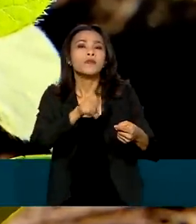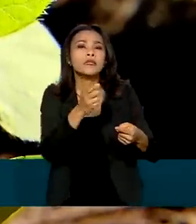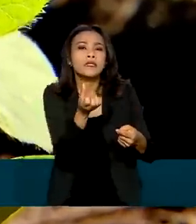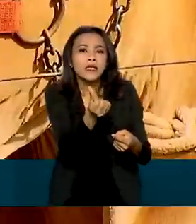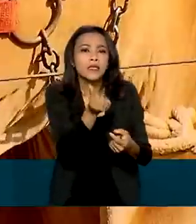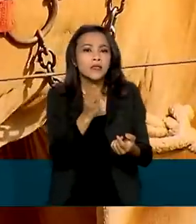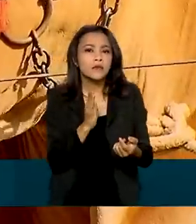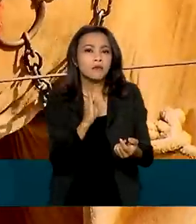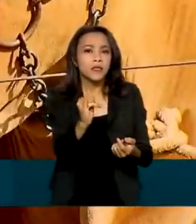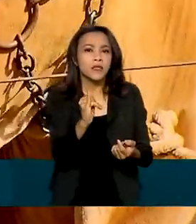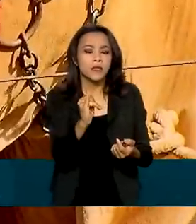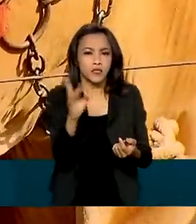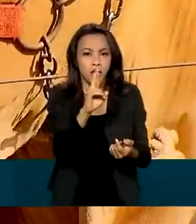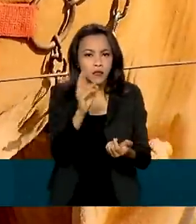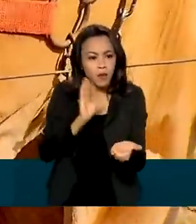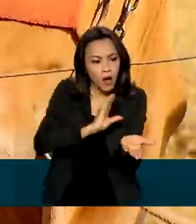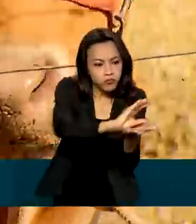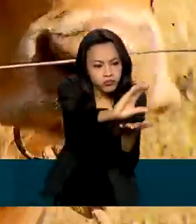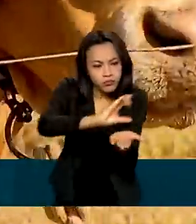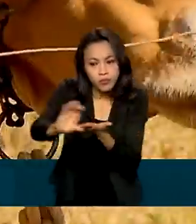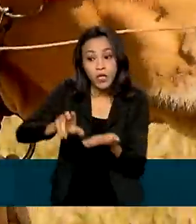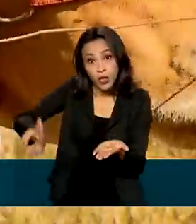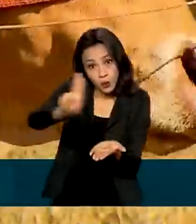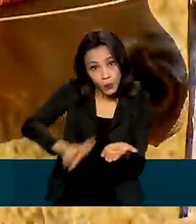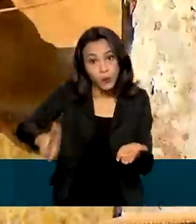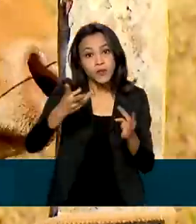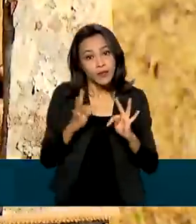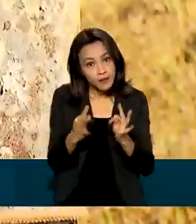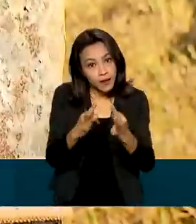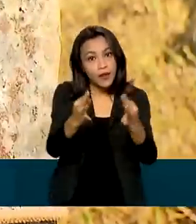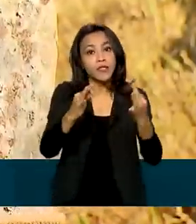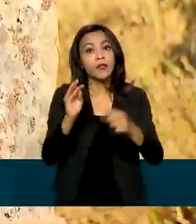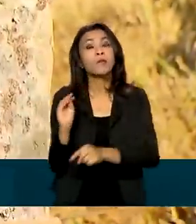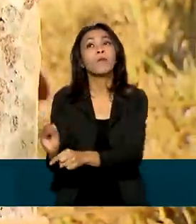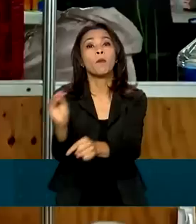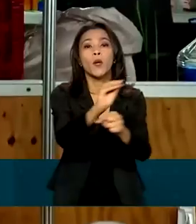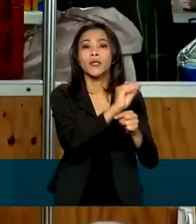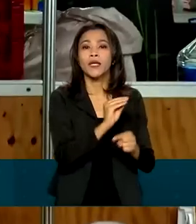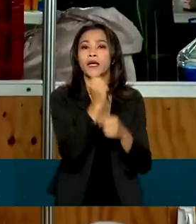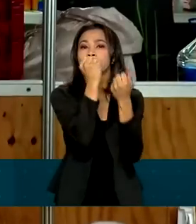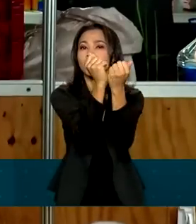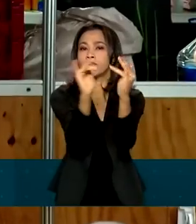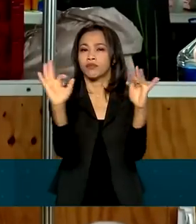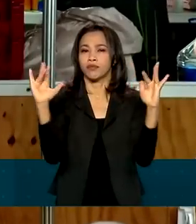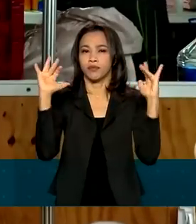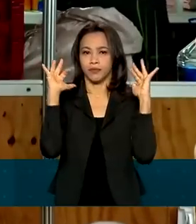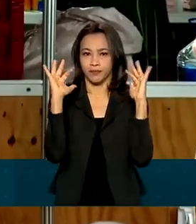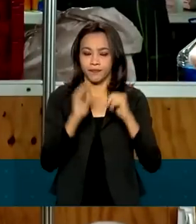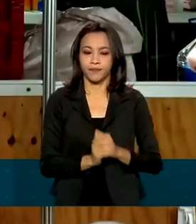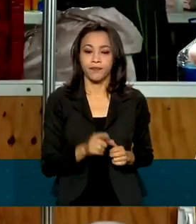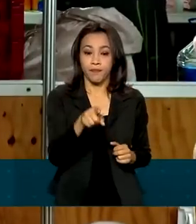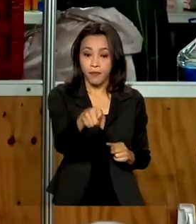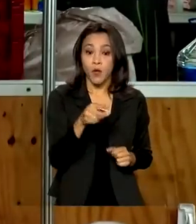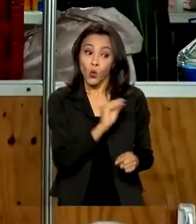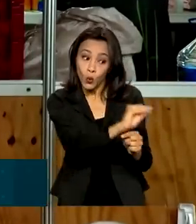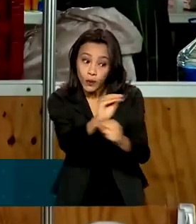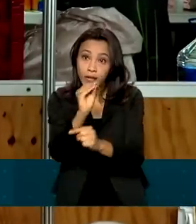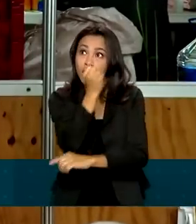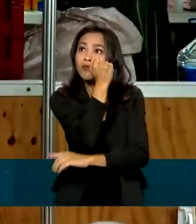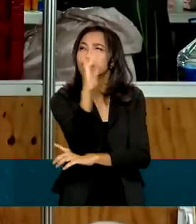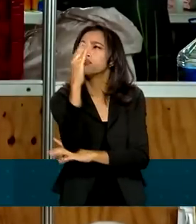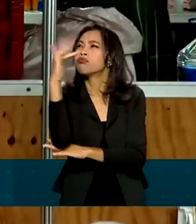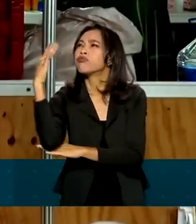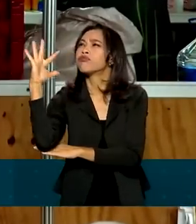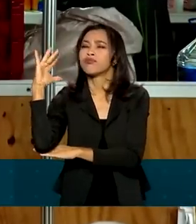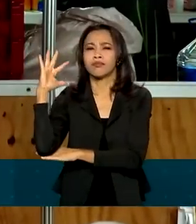bilhões de reais para produtores que usam técnicas que protegem os recursos naturais. A preservação do meio ambiente, a natureza